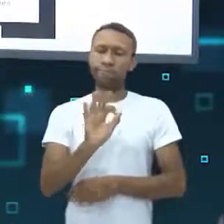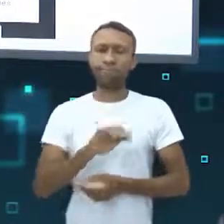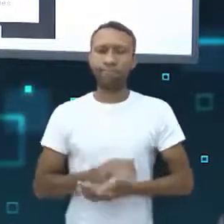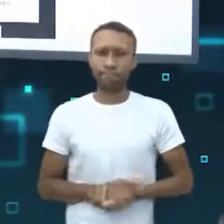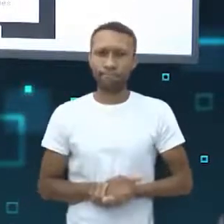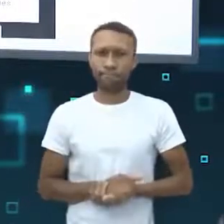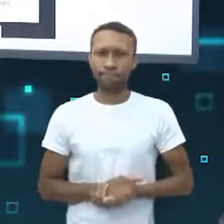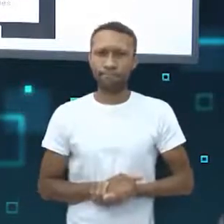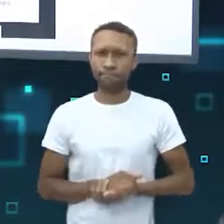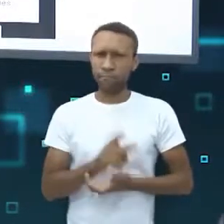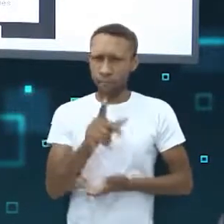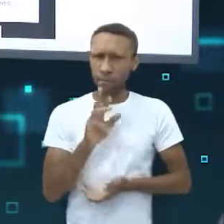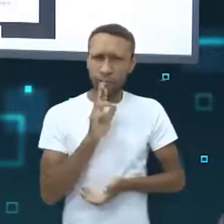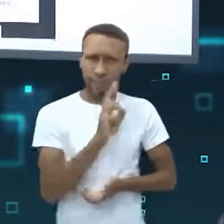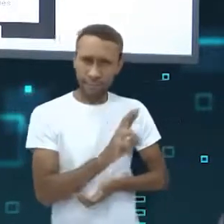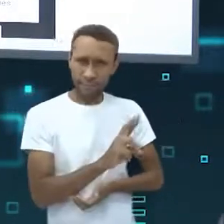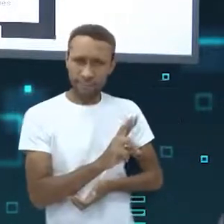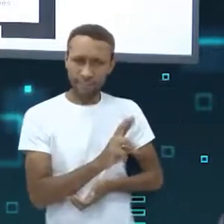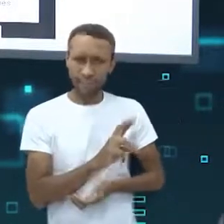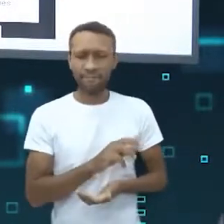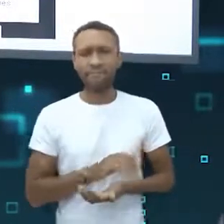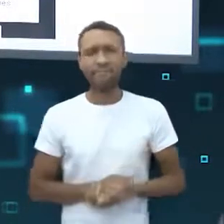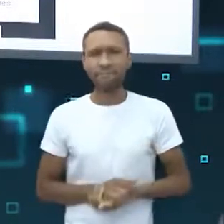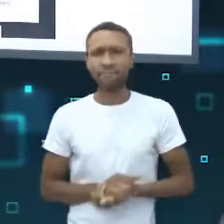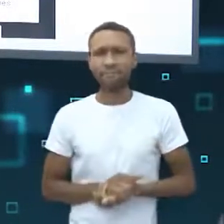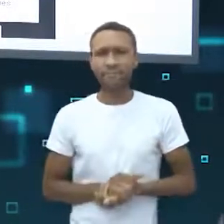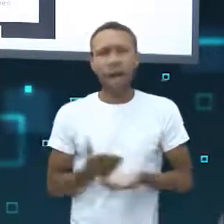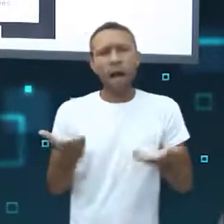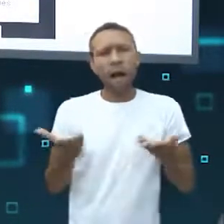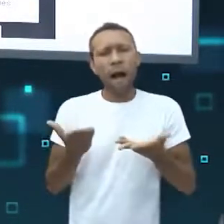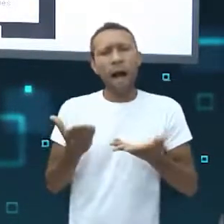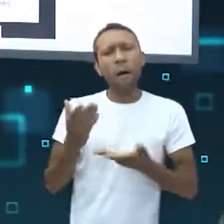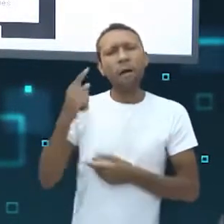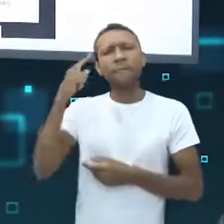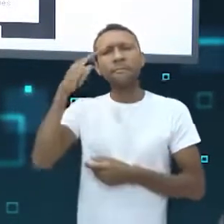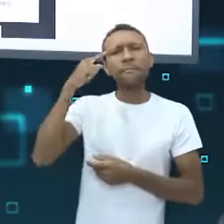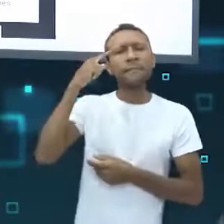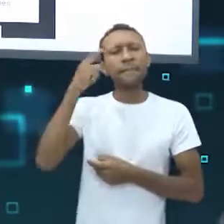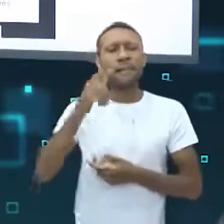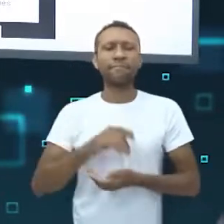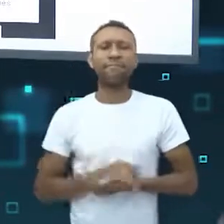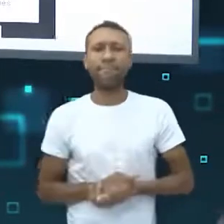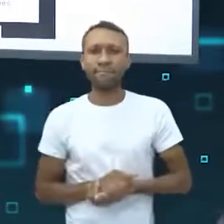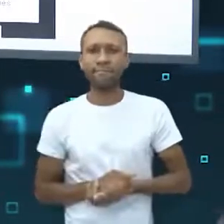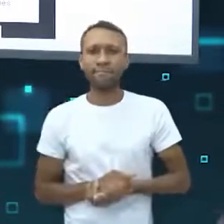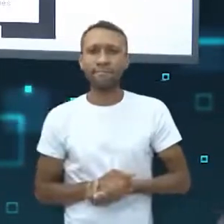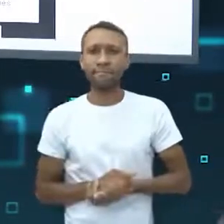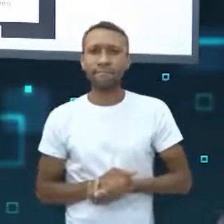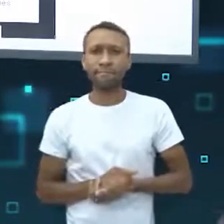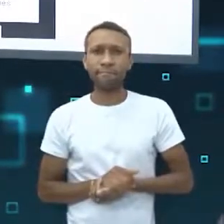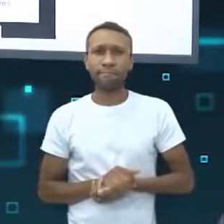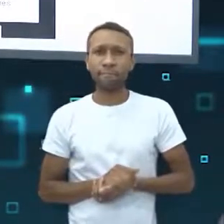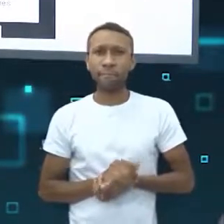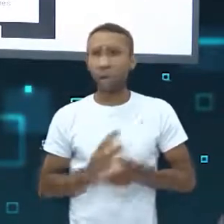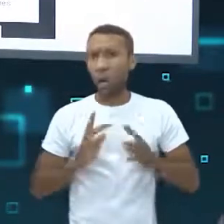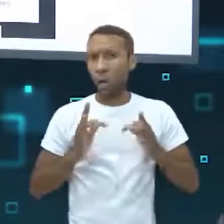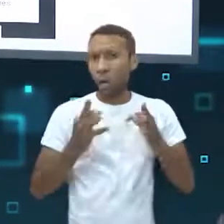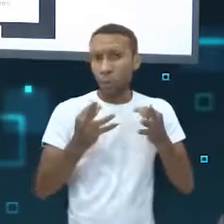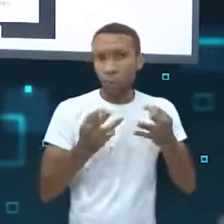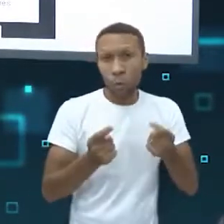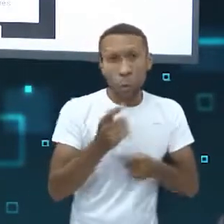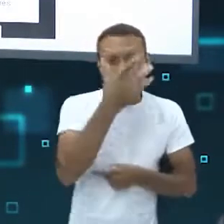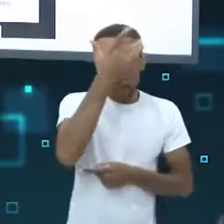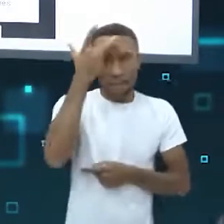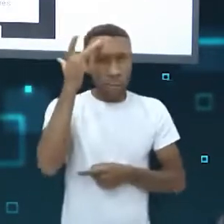Anotou sua resposta? Vamos refletir um pouquinho sobre isso? Nem todo mundo é bem